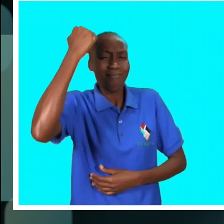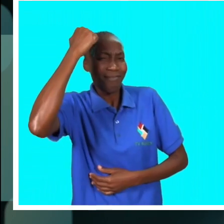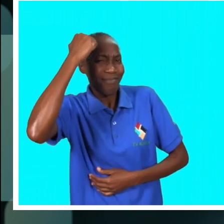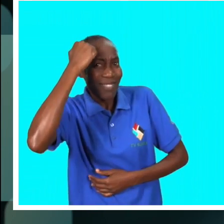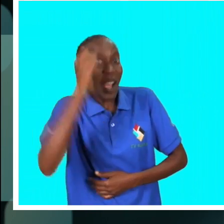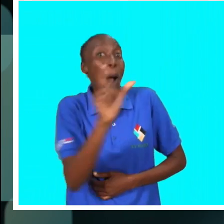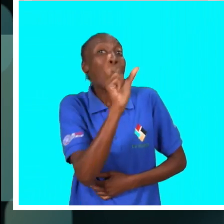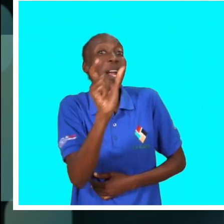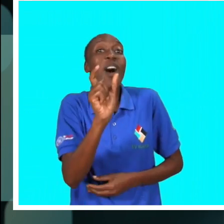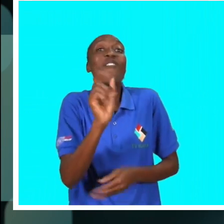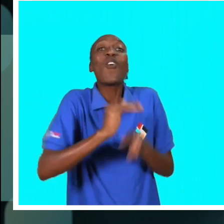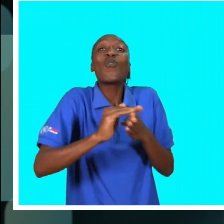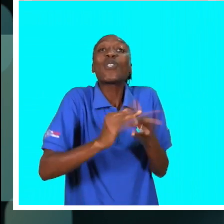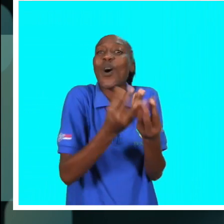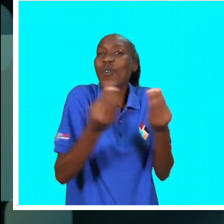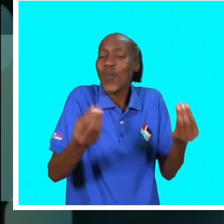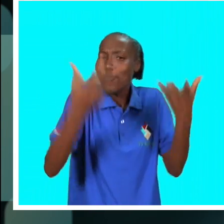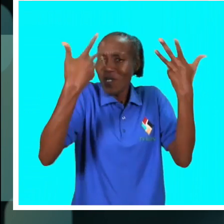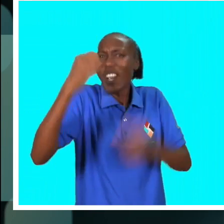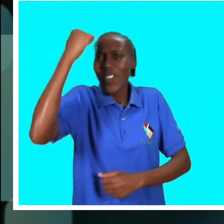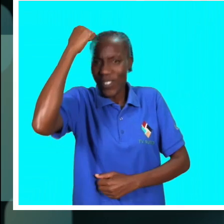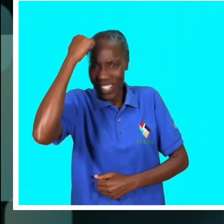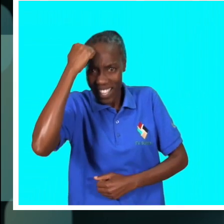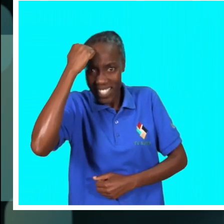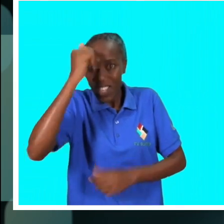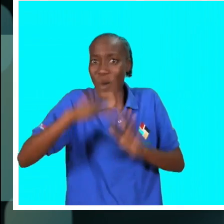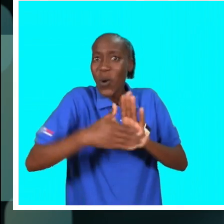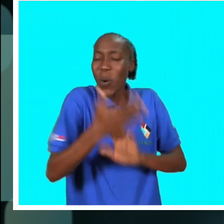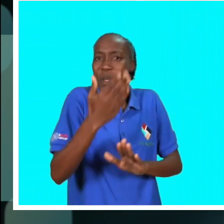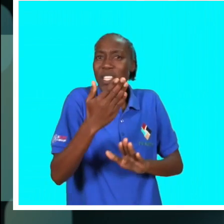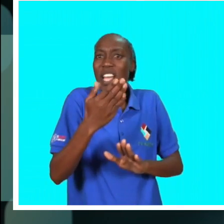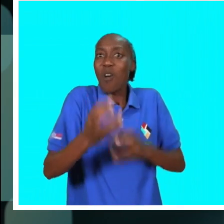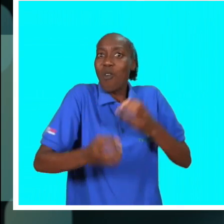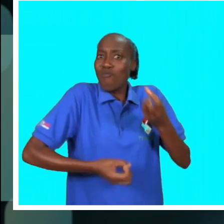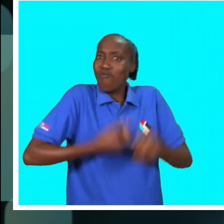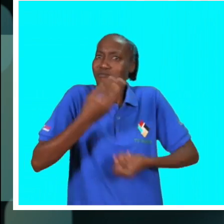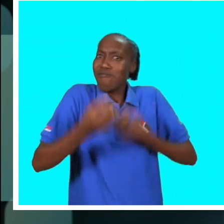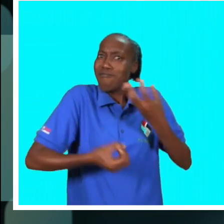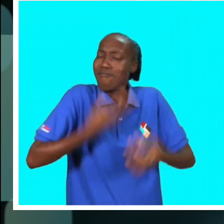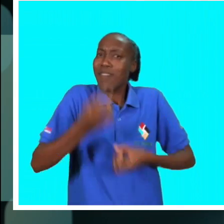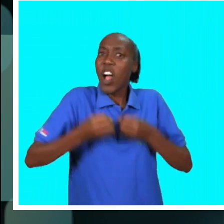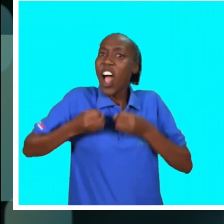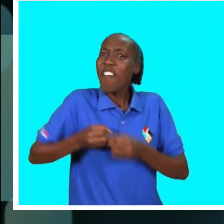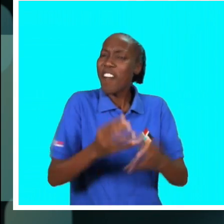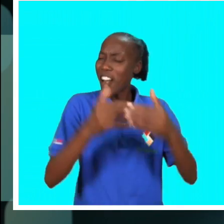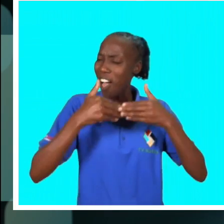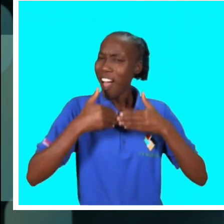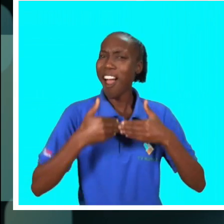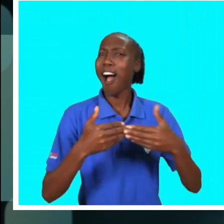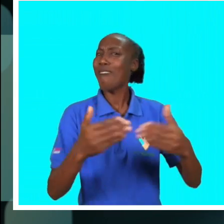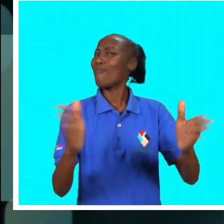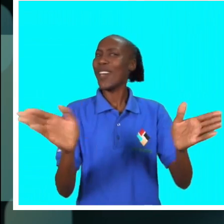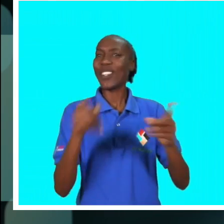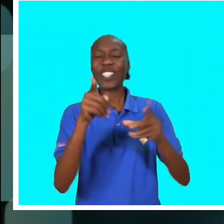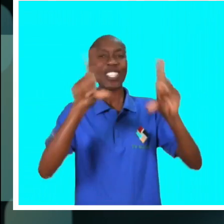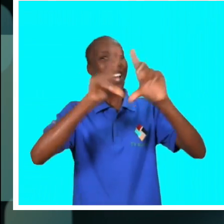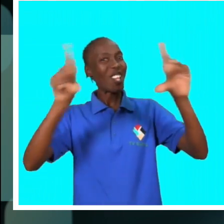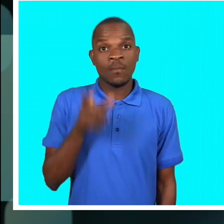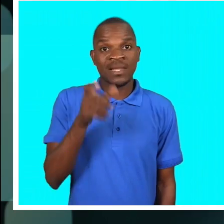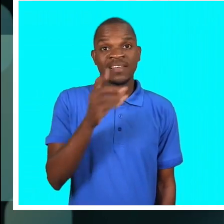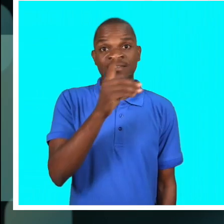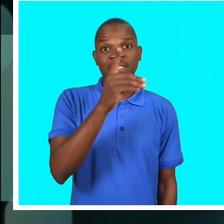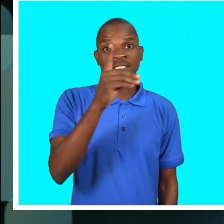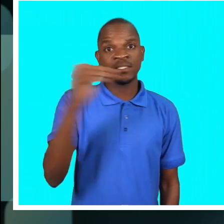com estes termos conosco, vamos conhecê-los, teremos mais propriedade para poder falar abertamente destes